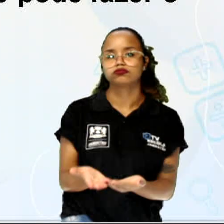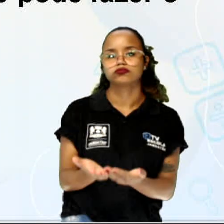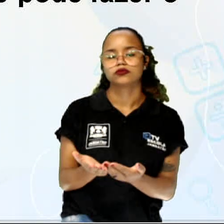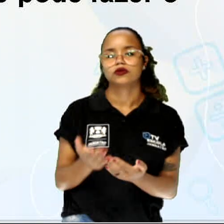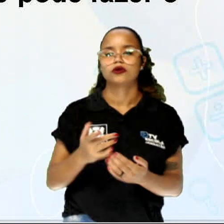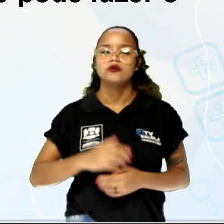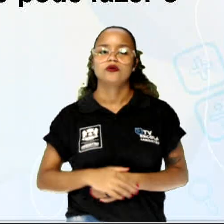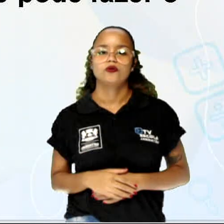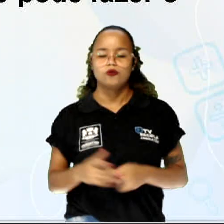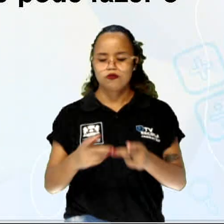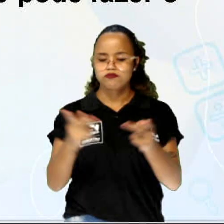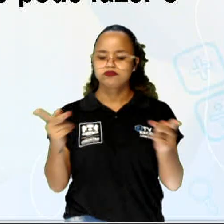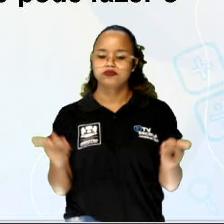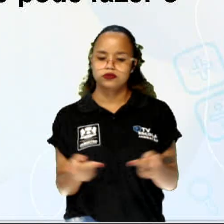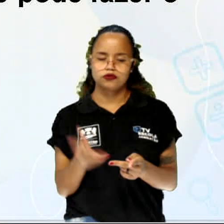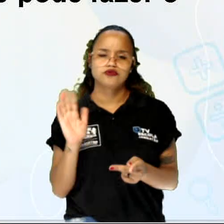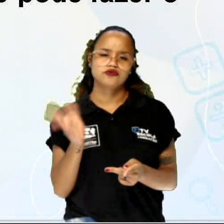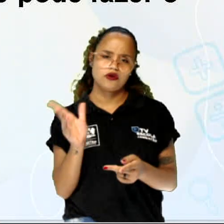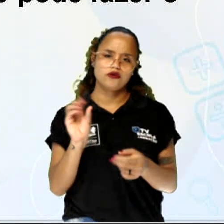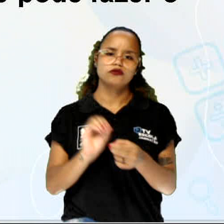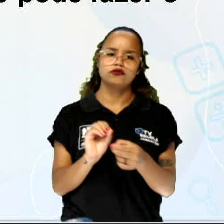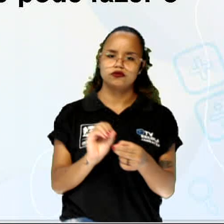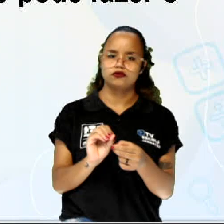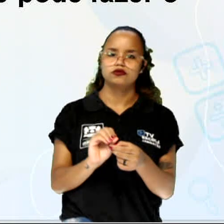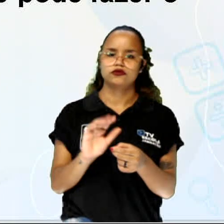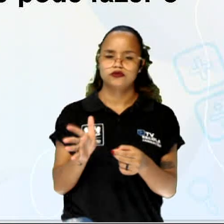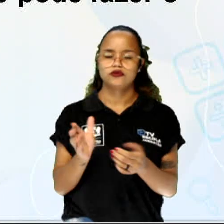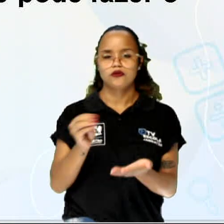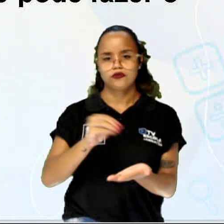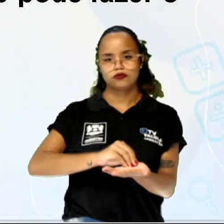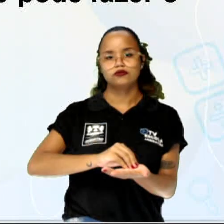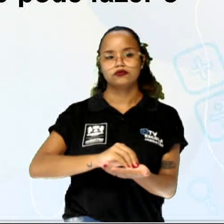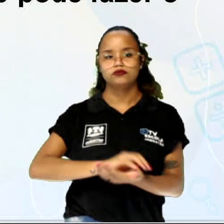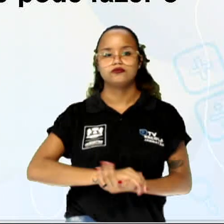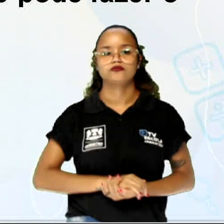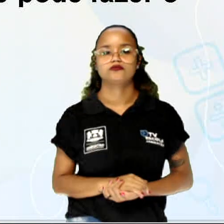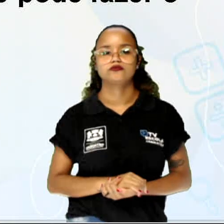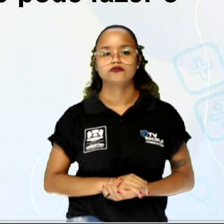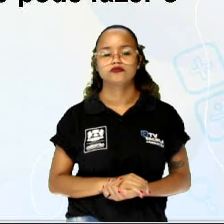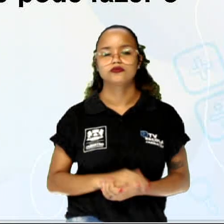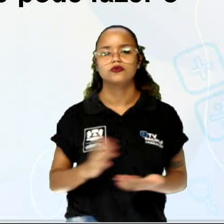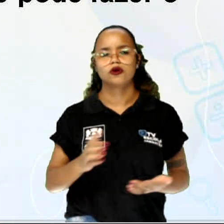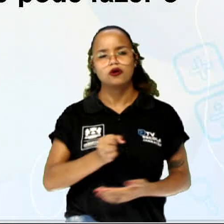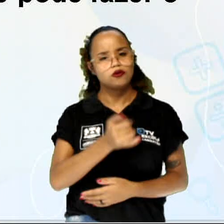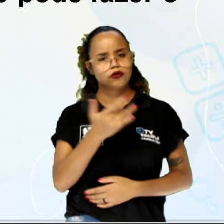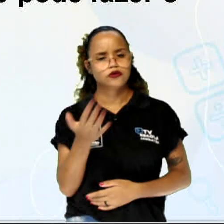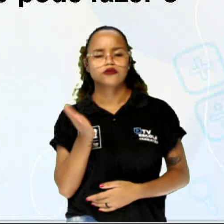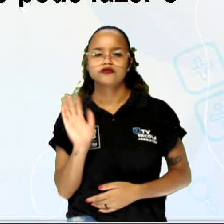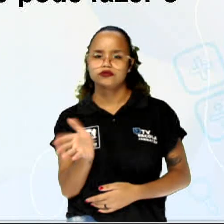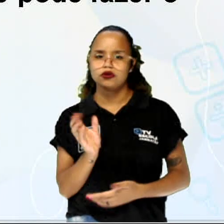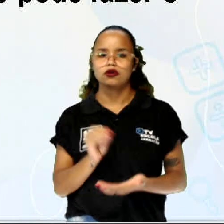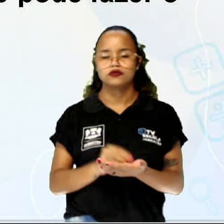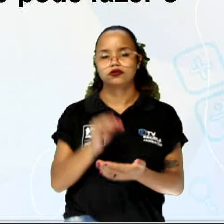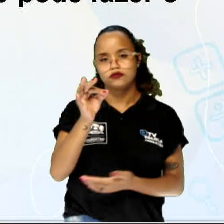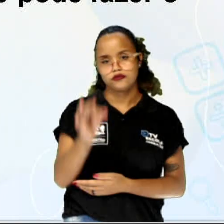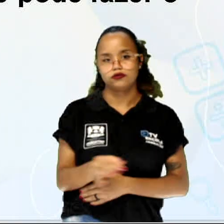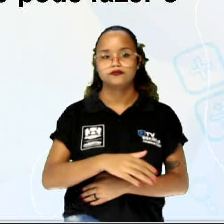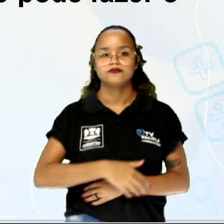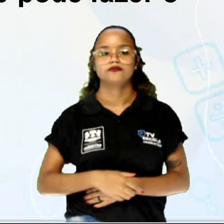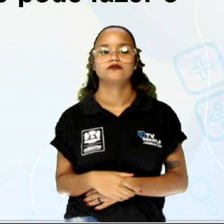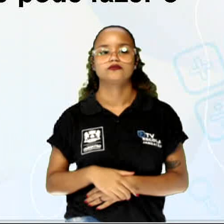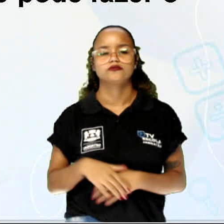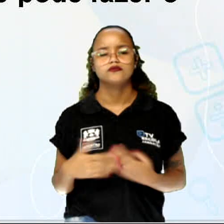prato feito, que é aquele prato que ele já vem prontinho lá, até a quantidade já vem determinada e tudo mais, né?